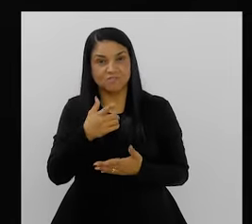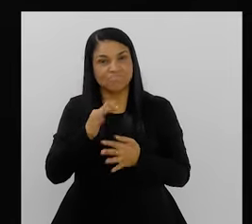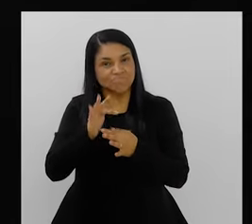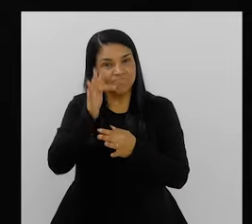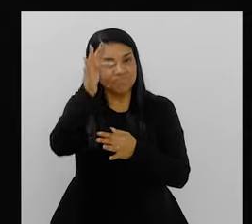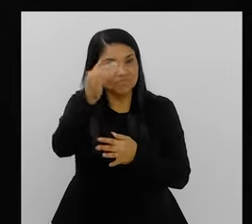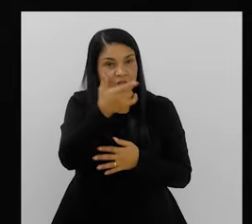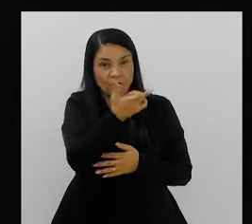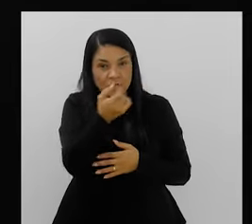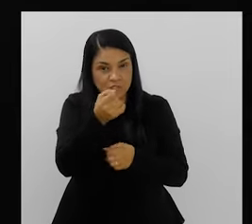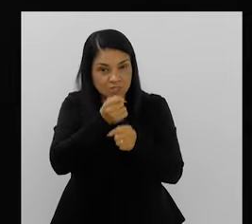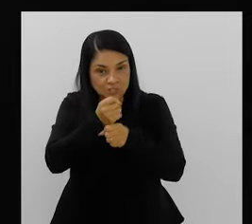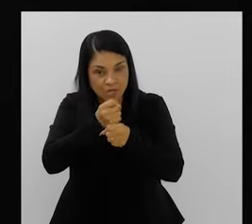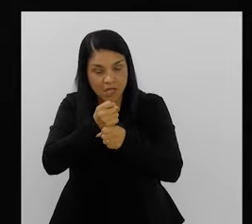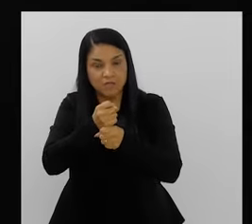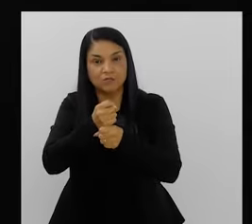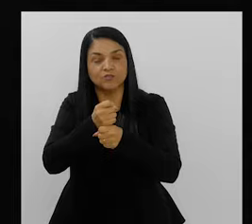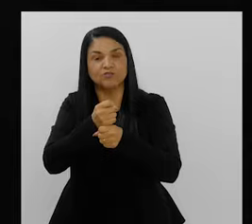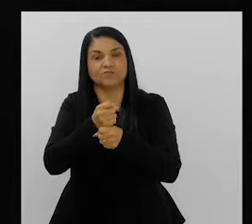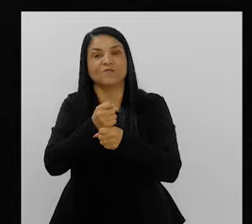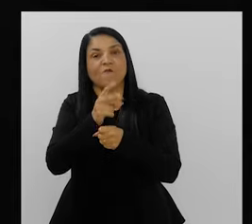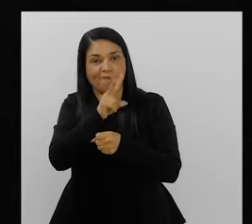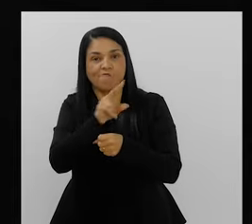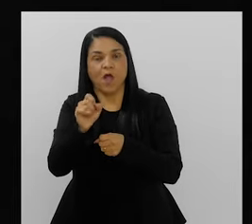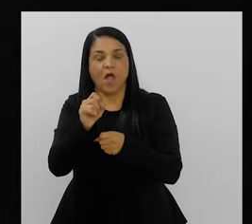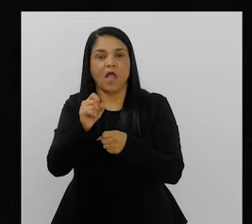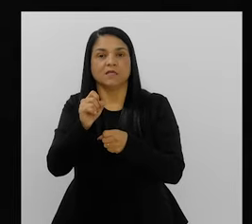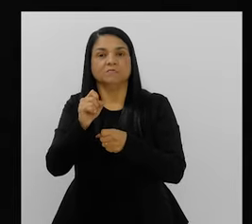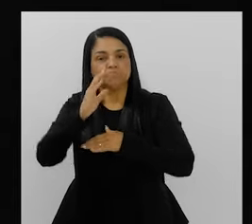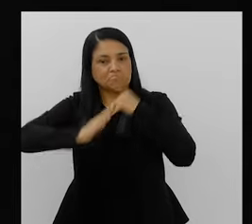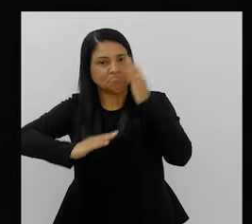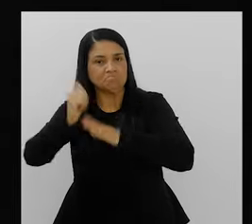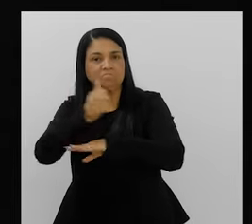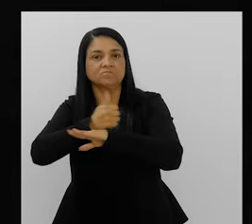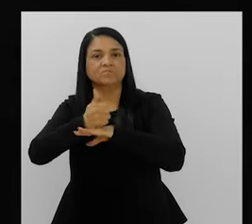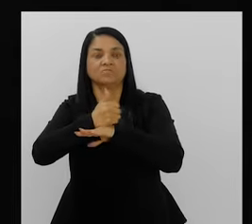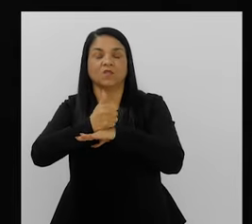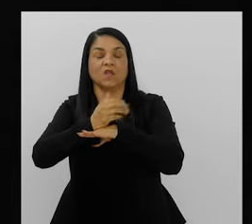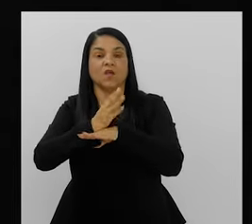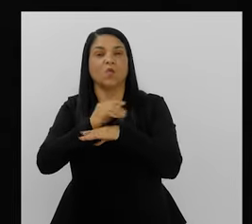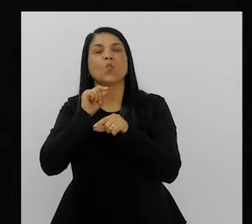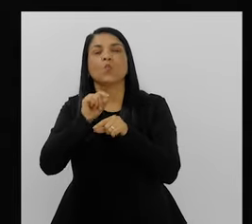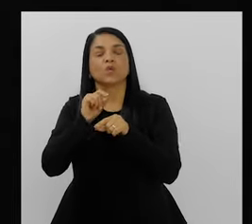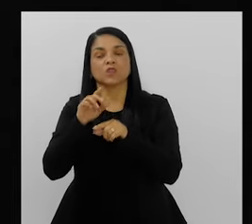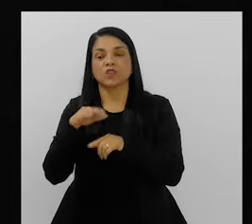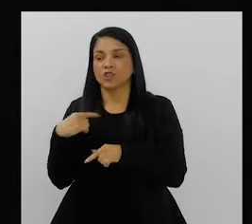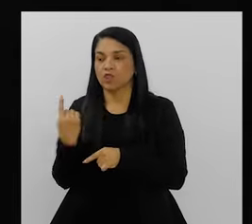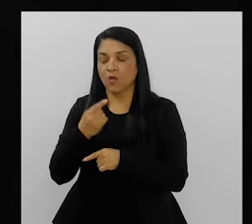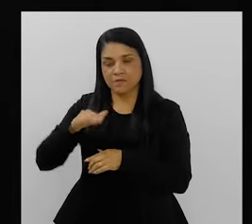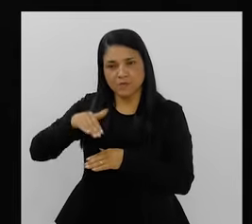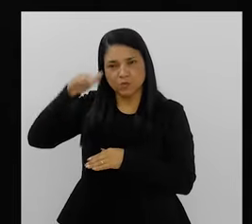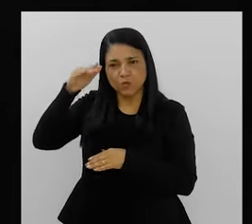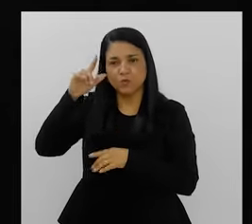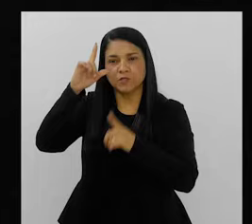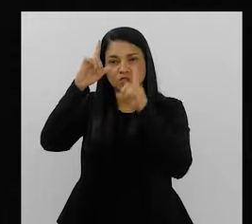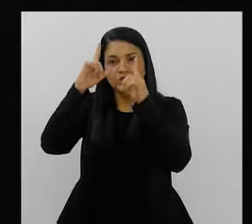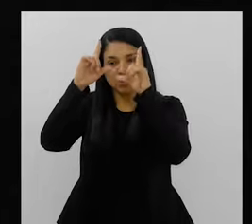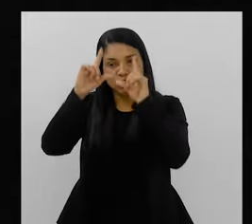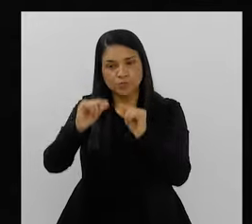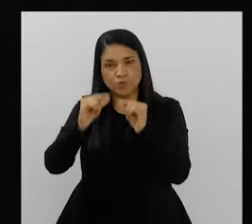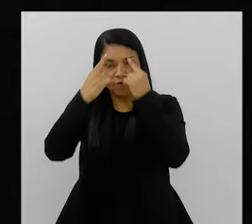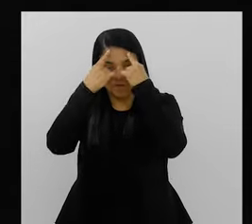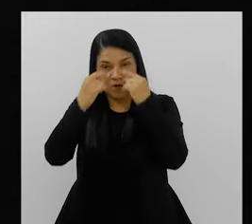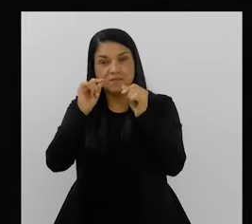daqui a 20 anos, vão estar ocupando esses espaços. E o que nós, adultos, estamos fazendo hoje para diminuir a